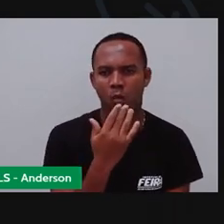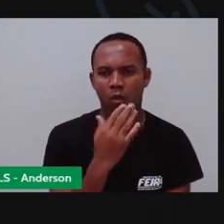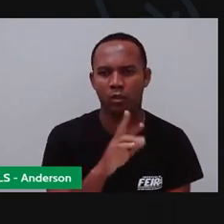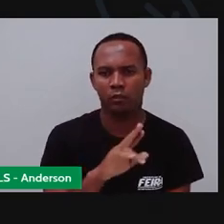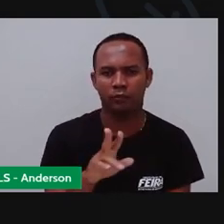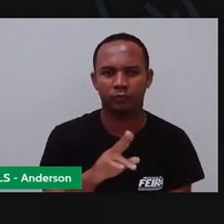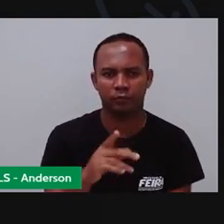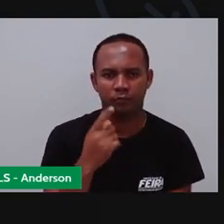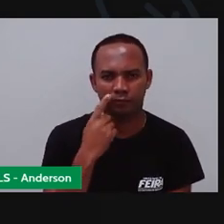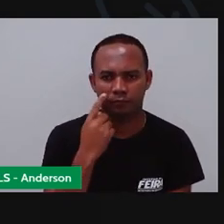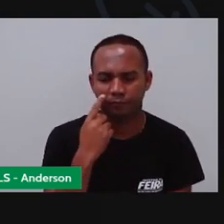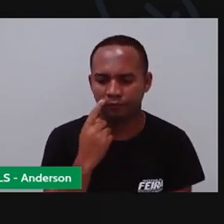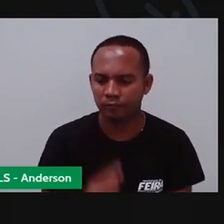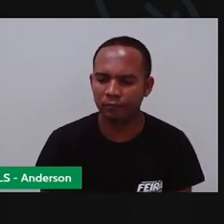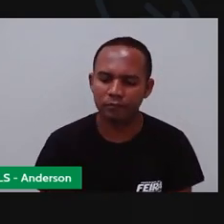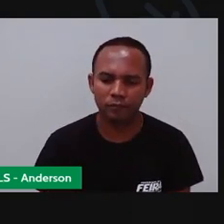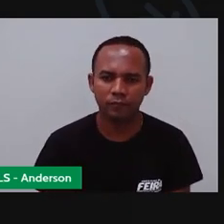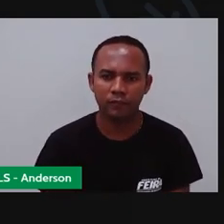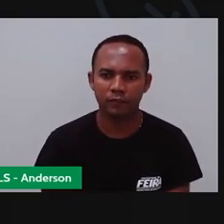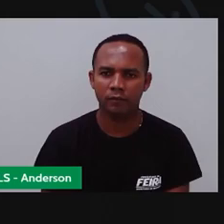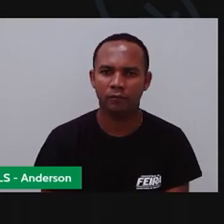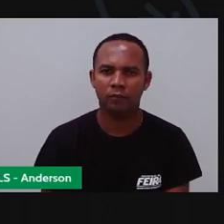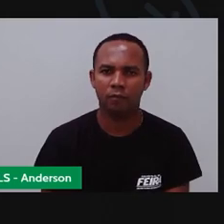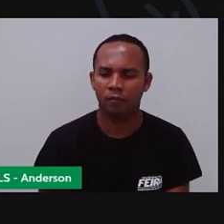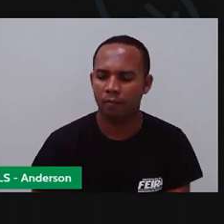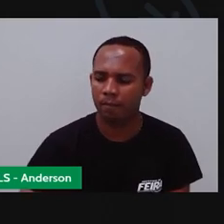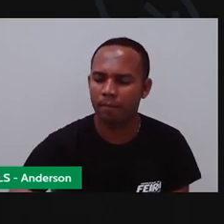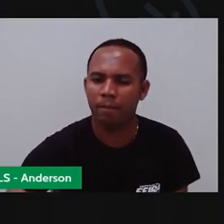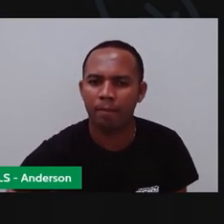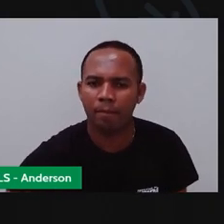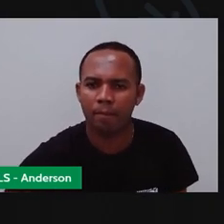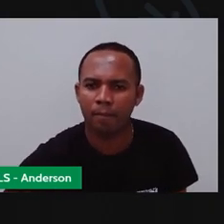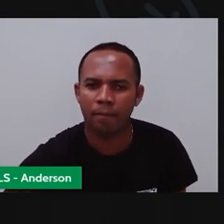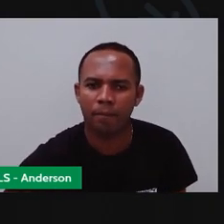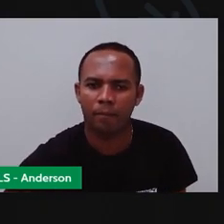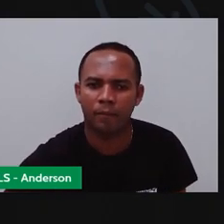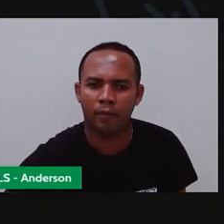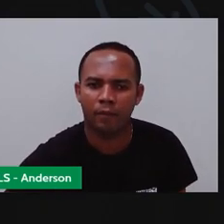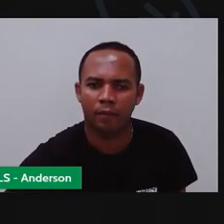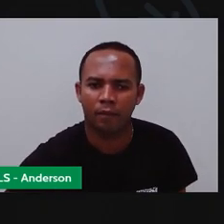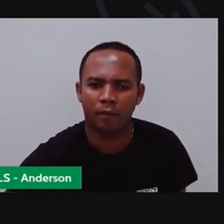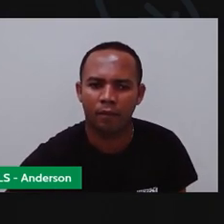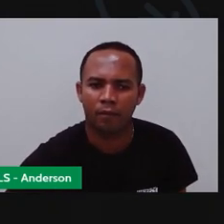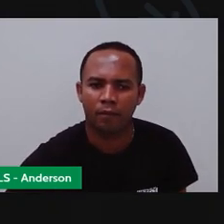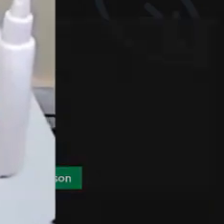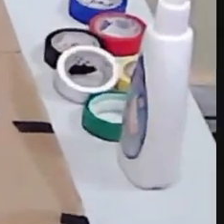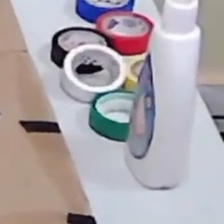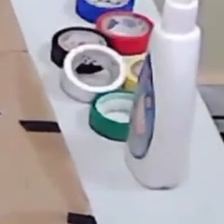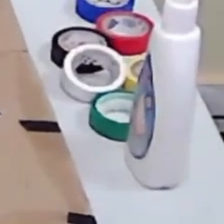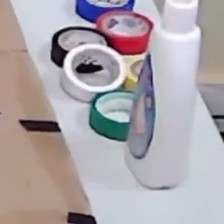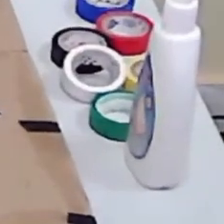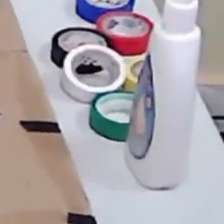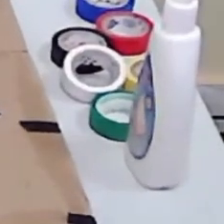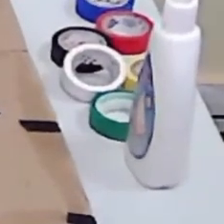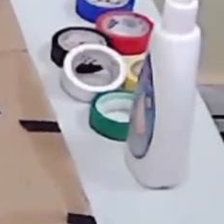Colinhas aqui Para ficar bonitinho Para dizer que na frente do meu prédio Tinha uns Uns maçinhos